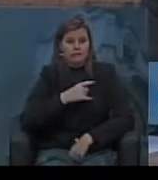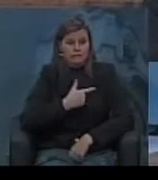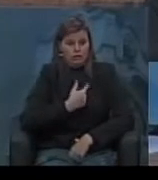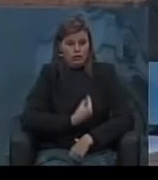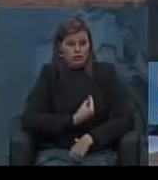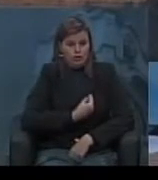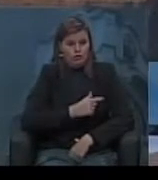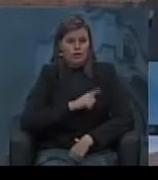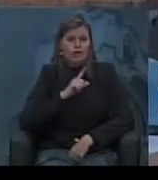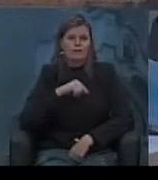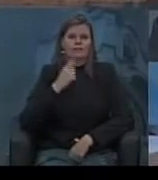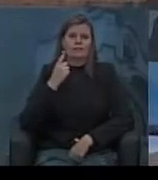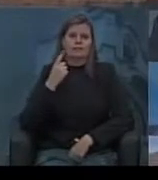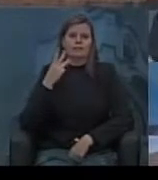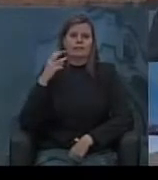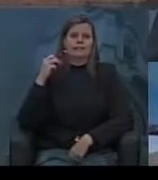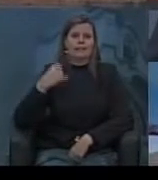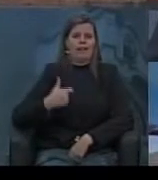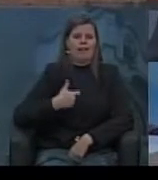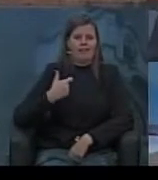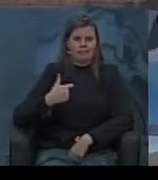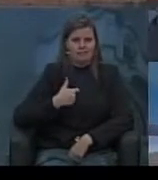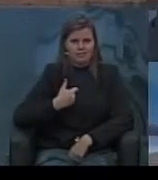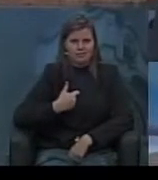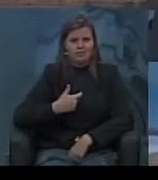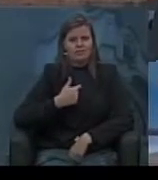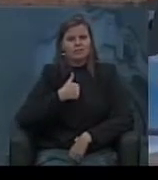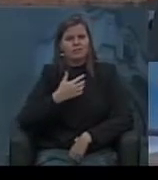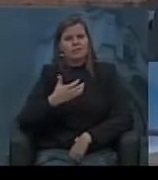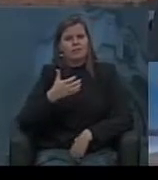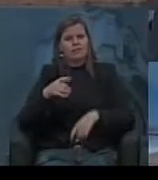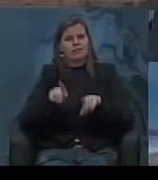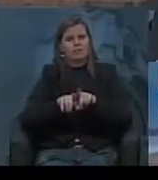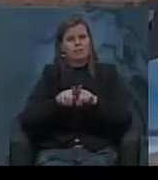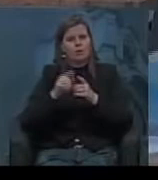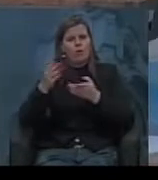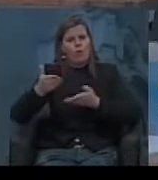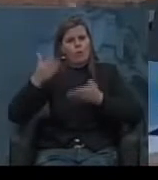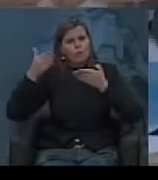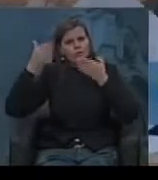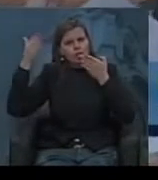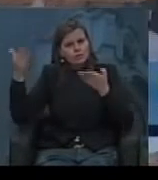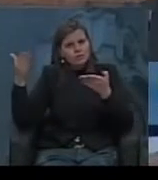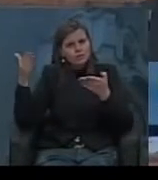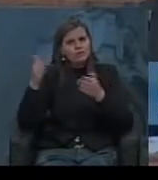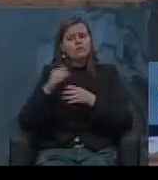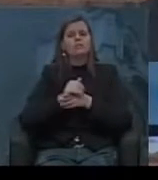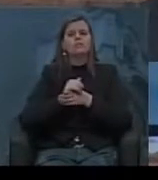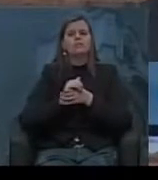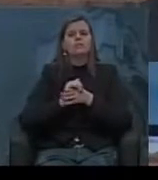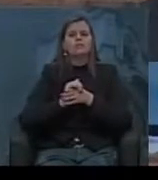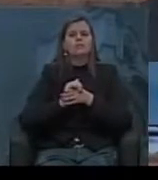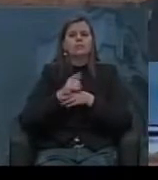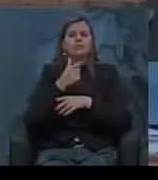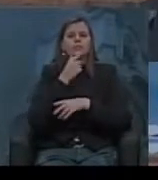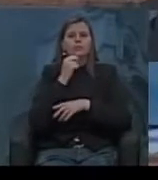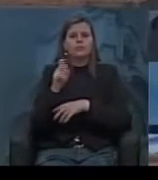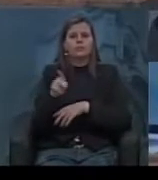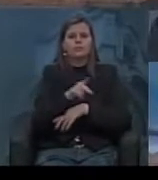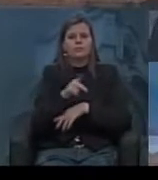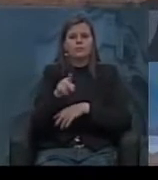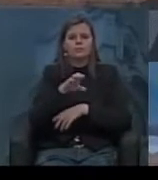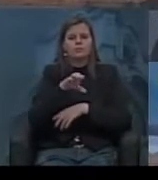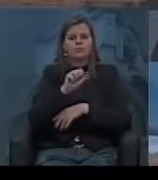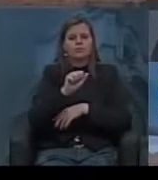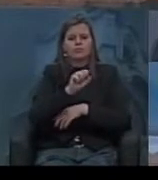130 anos completaria. Eu quero aqui homenagear também me permita ao nosso professor Cássio